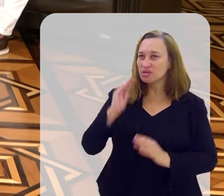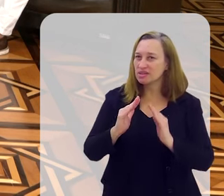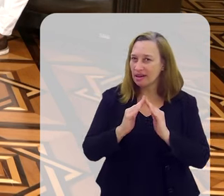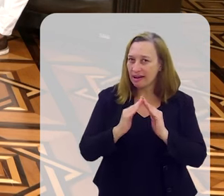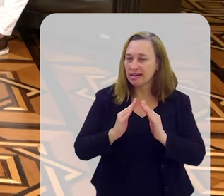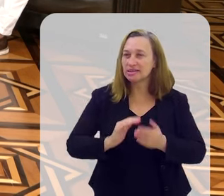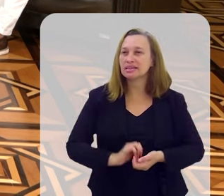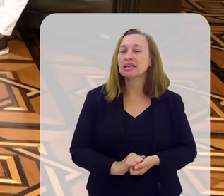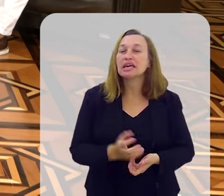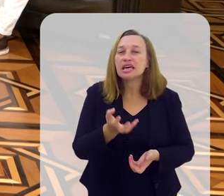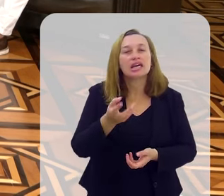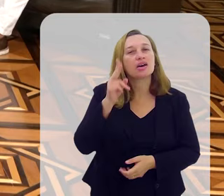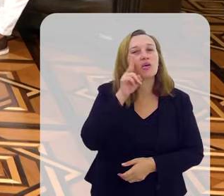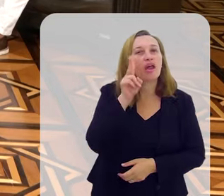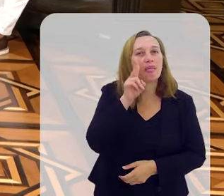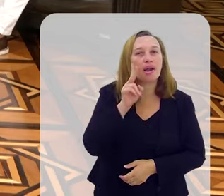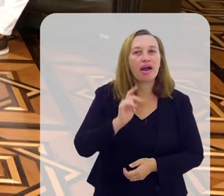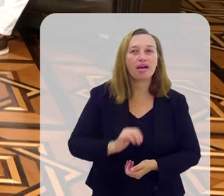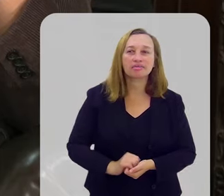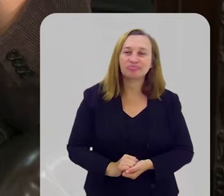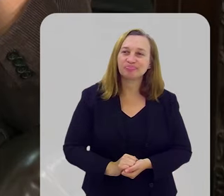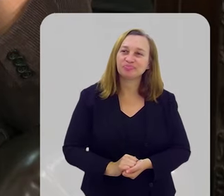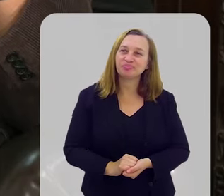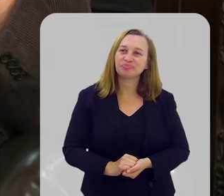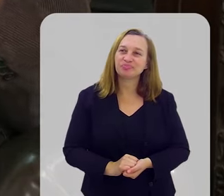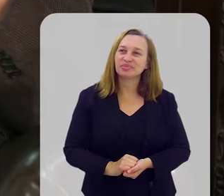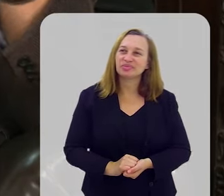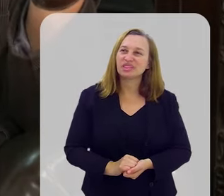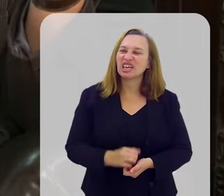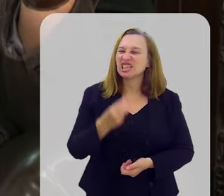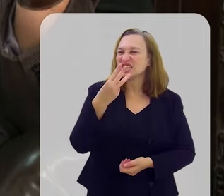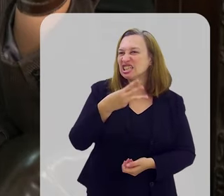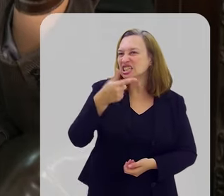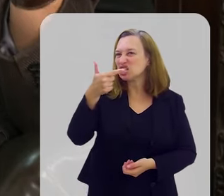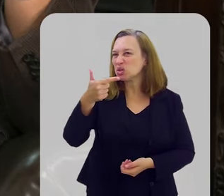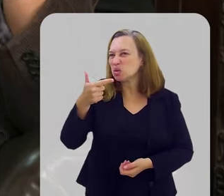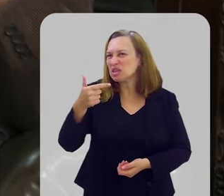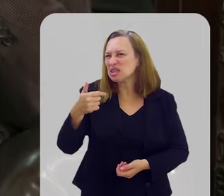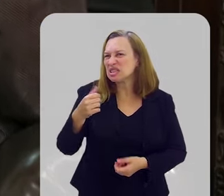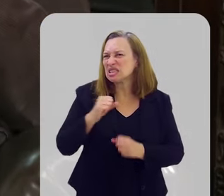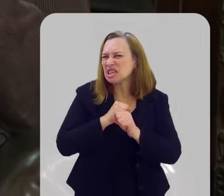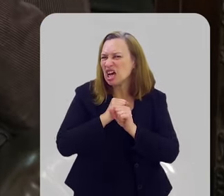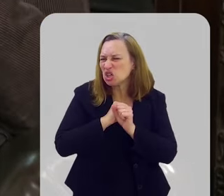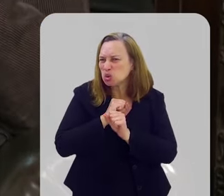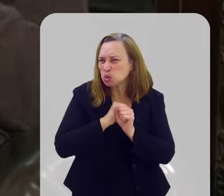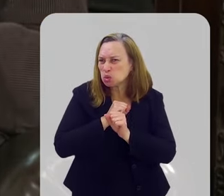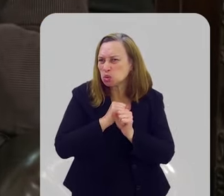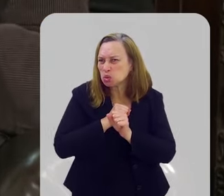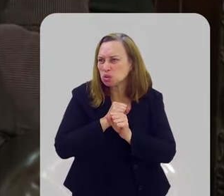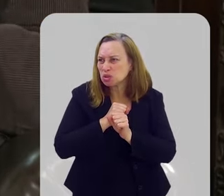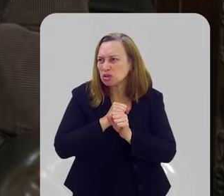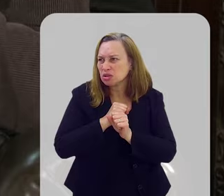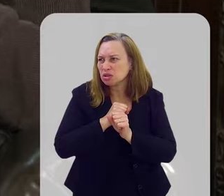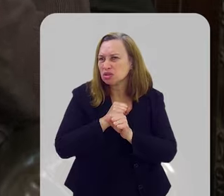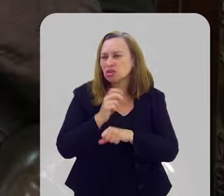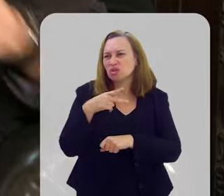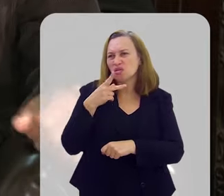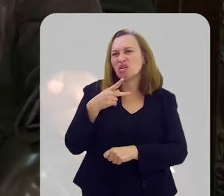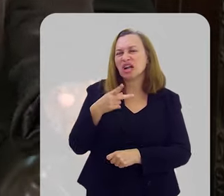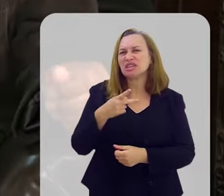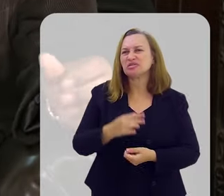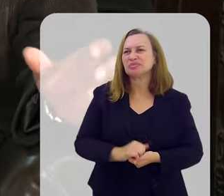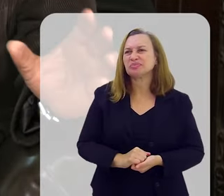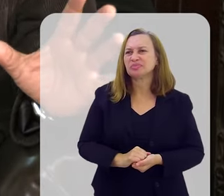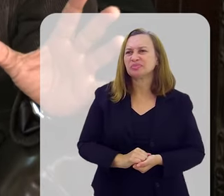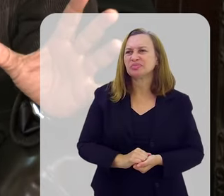1. E quero lembrar que esses 32 anos de televisão, e o que eu estou falando é aqui da minha alma.